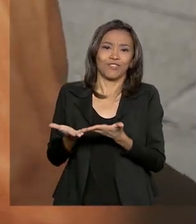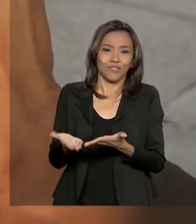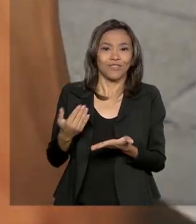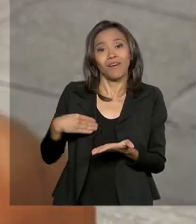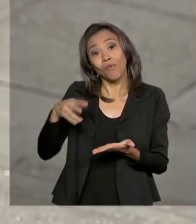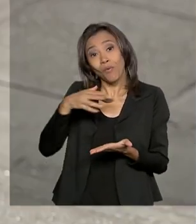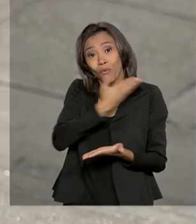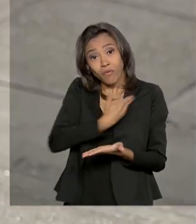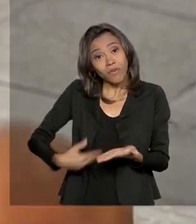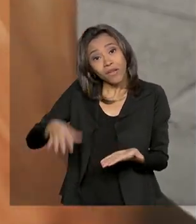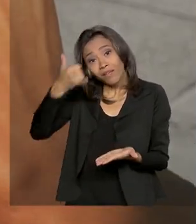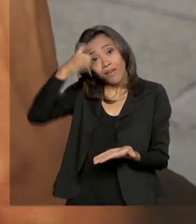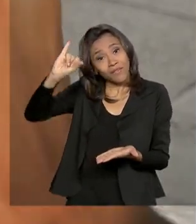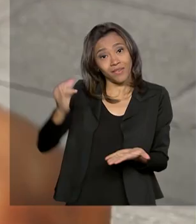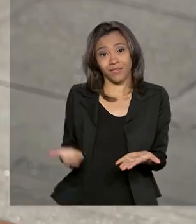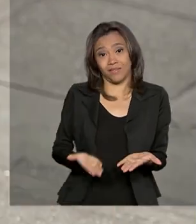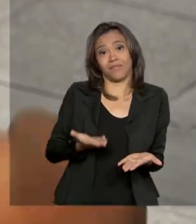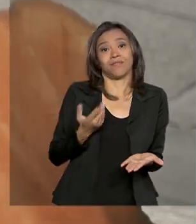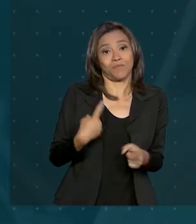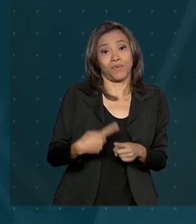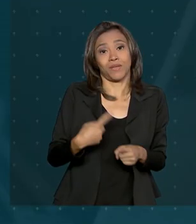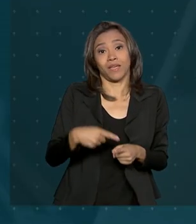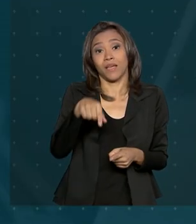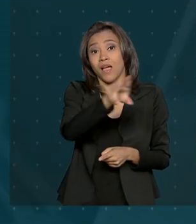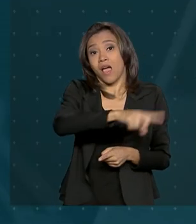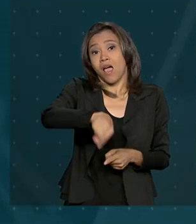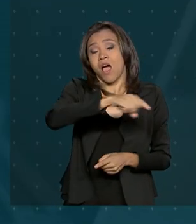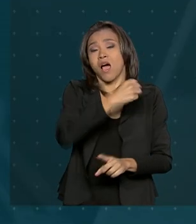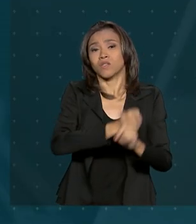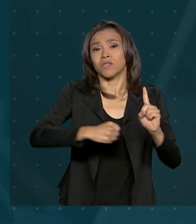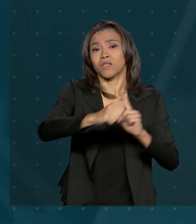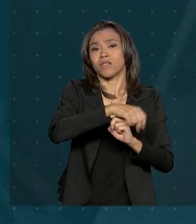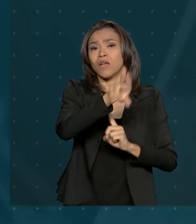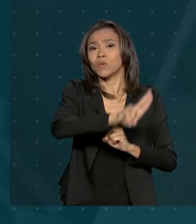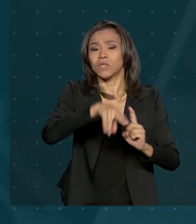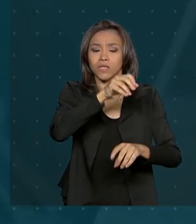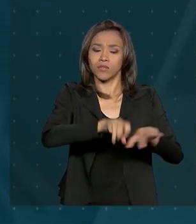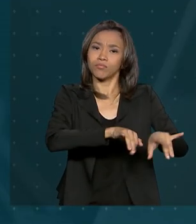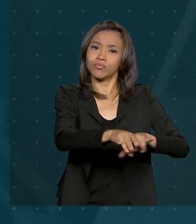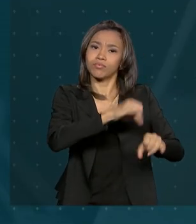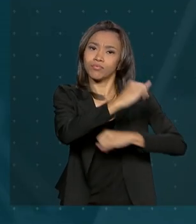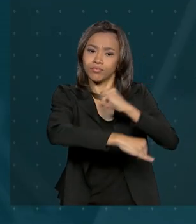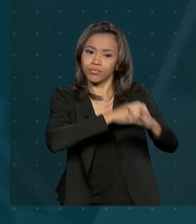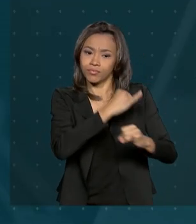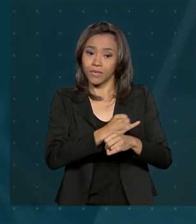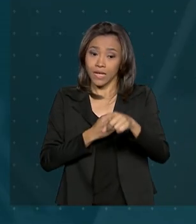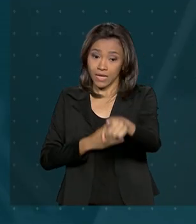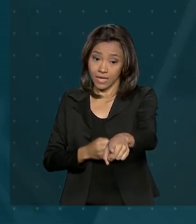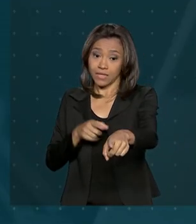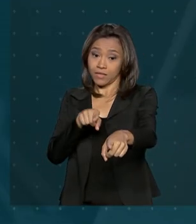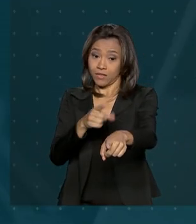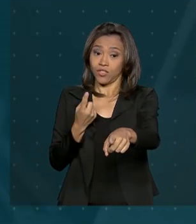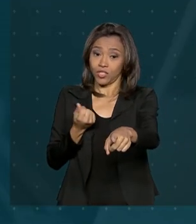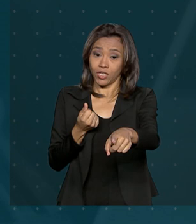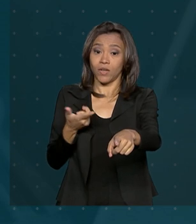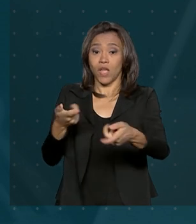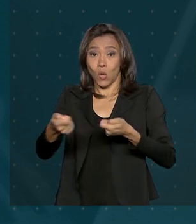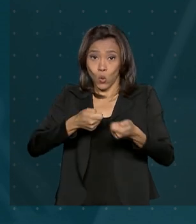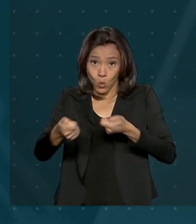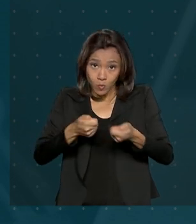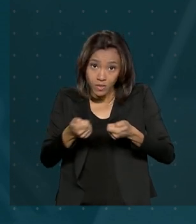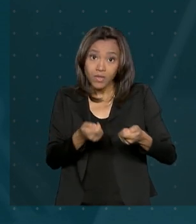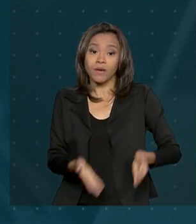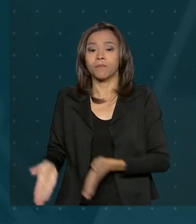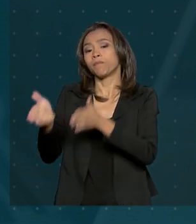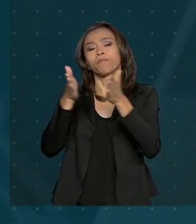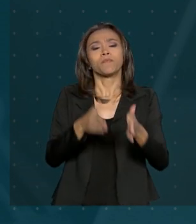governo e a sociedade com a digitalização. 1,38 bilhão é o dinheiro economizado pelo cidadão. O brasileiro